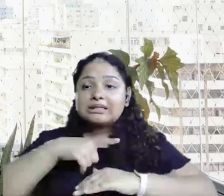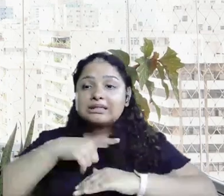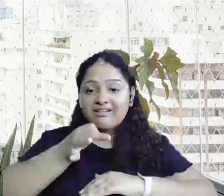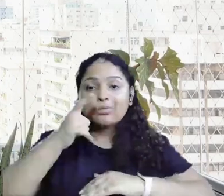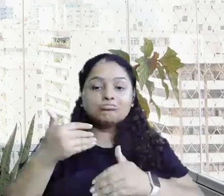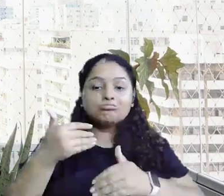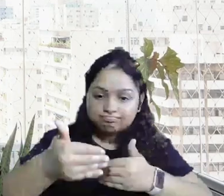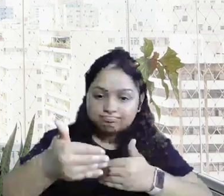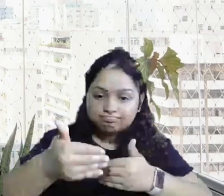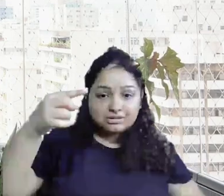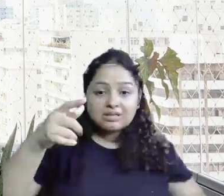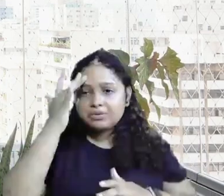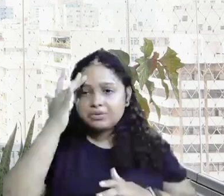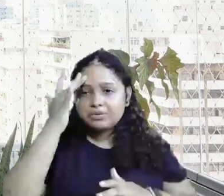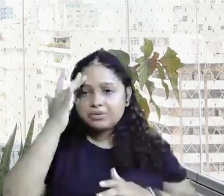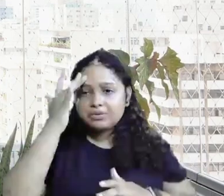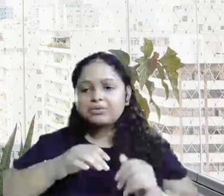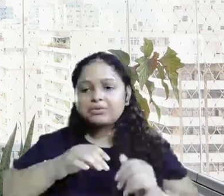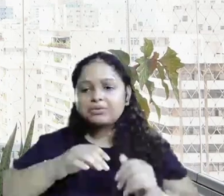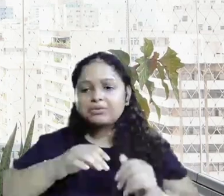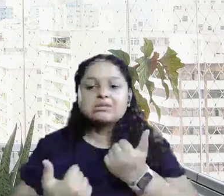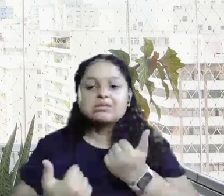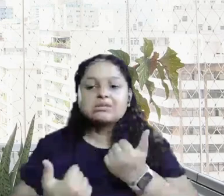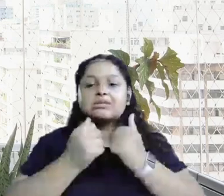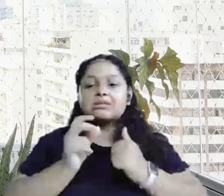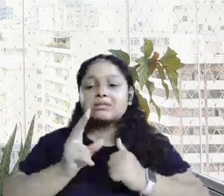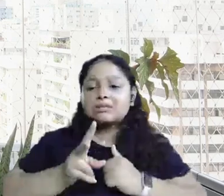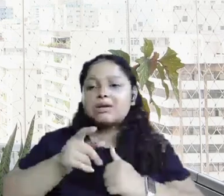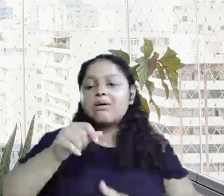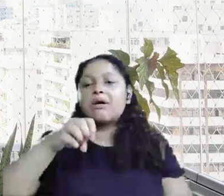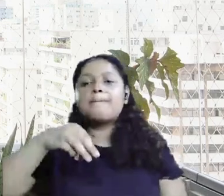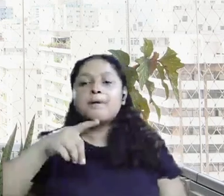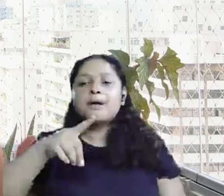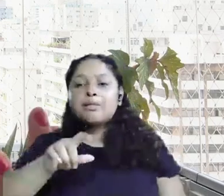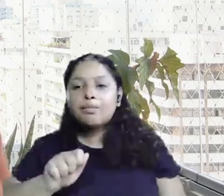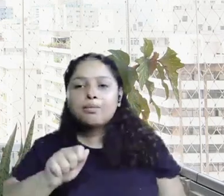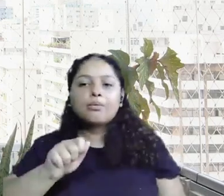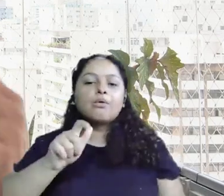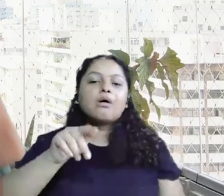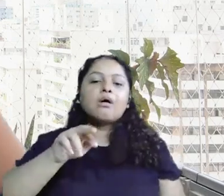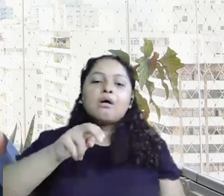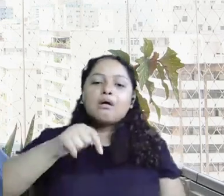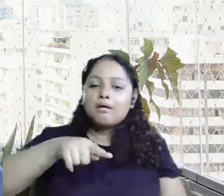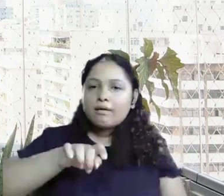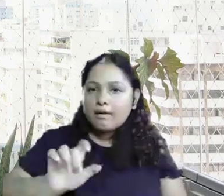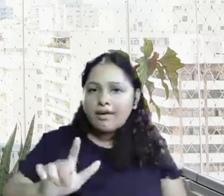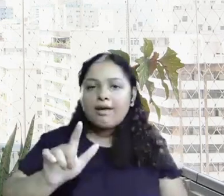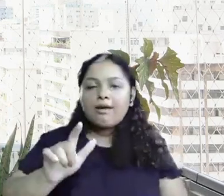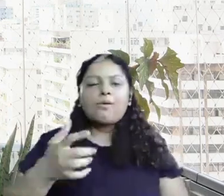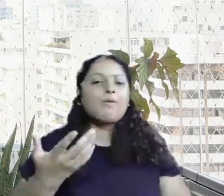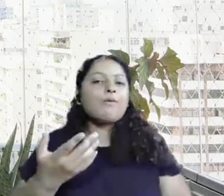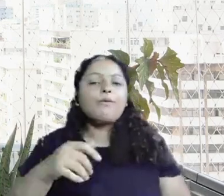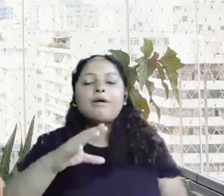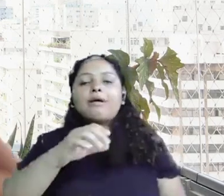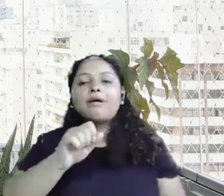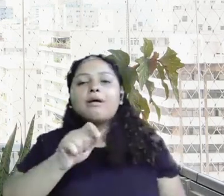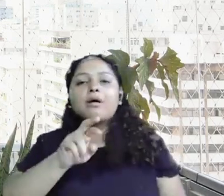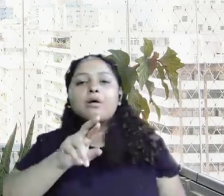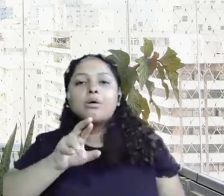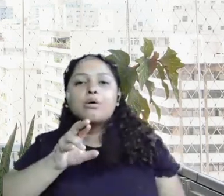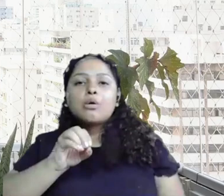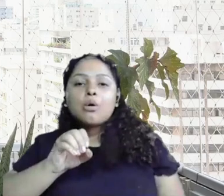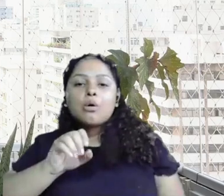e as pessoas da talento sênior que me apoiam, então temos o Armando, Raquel, Ricardo, Márcia, Cris,